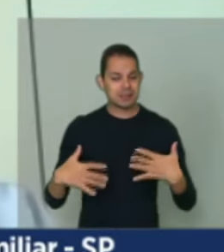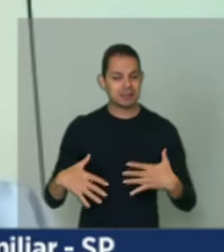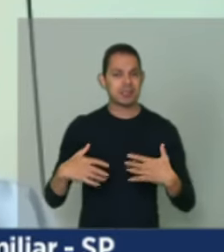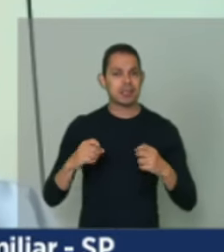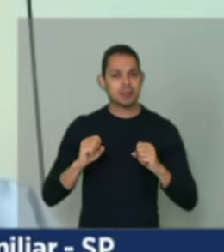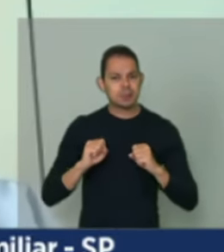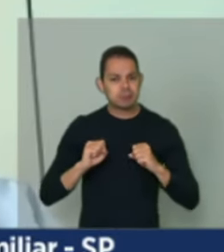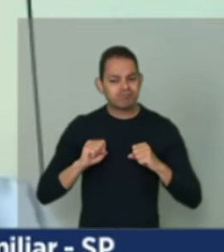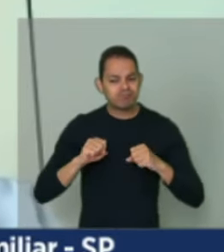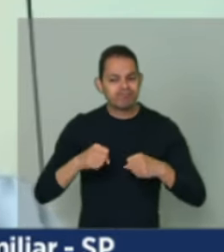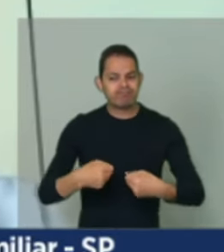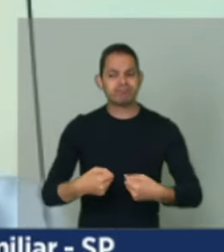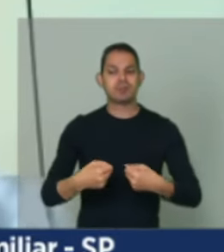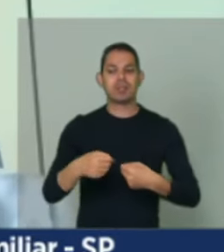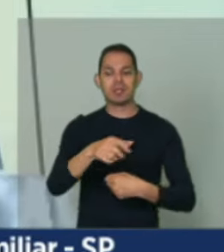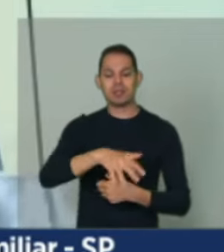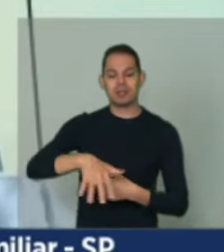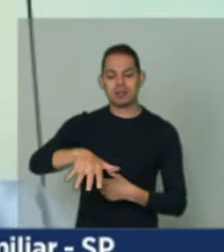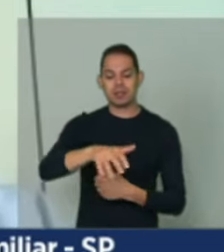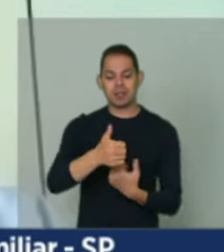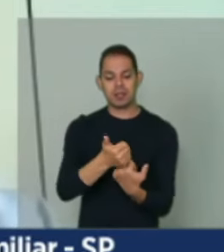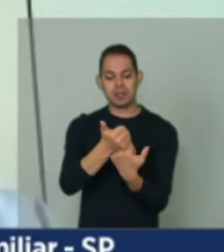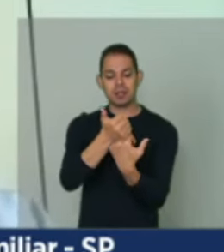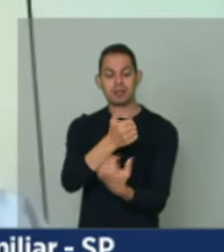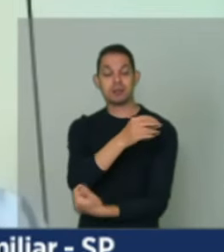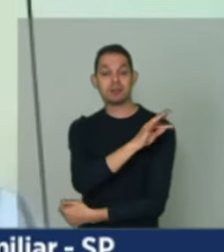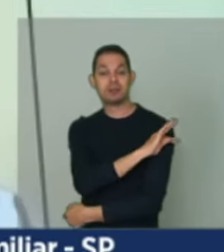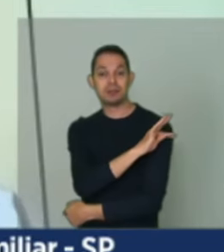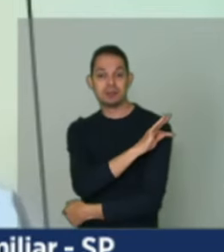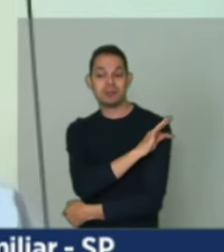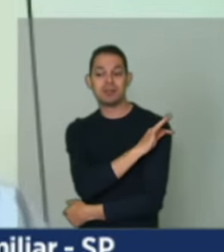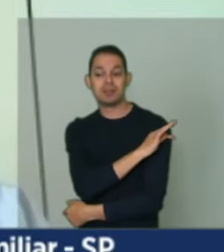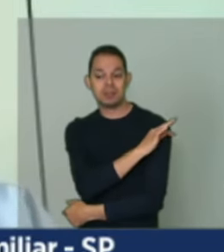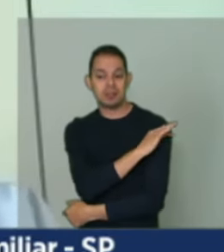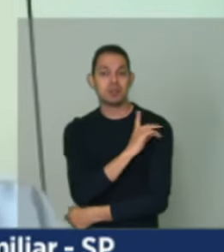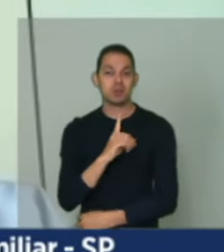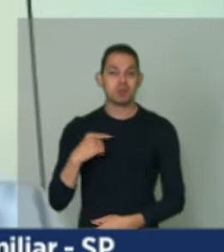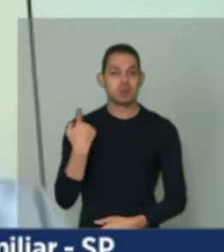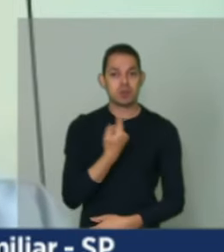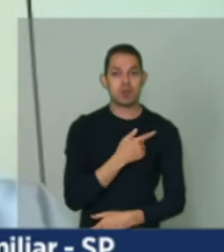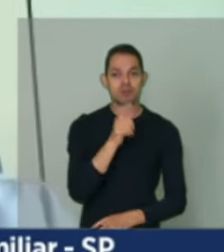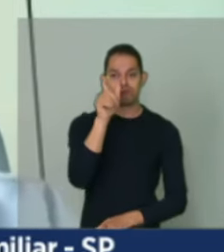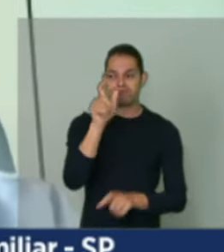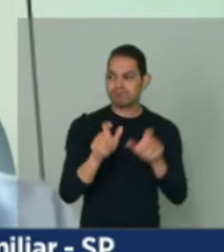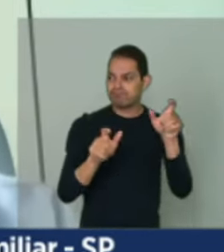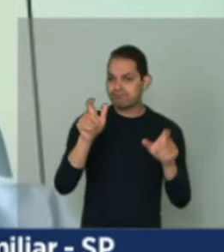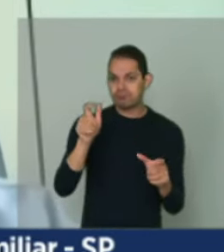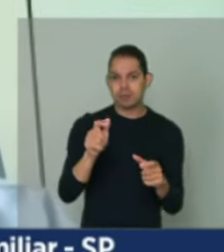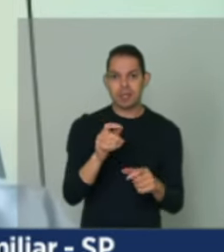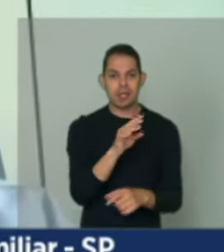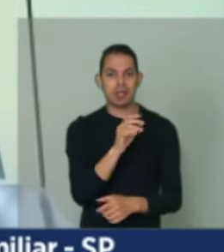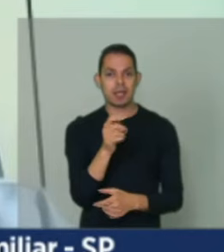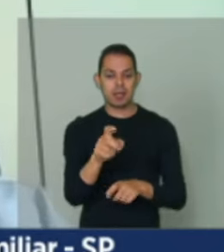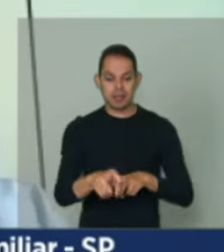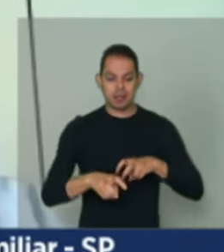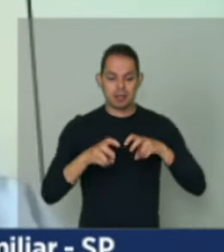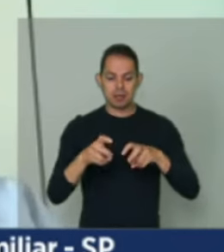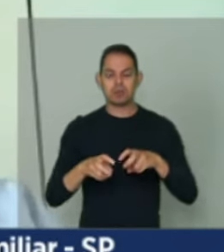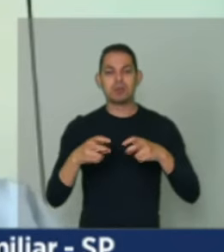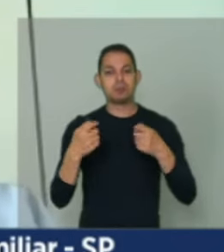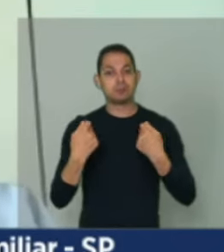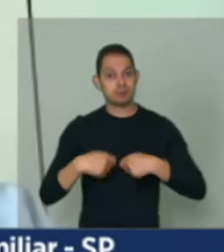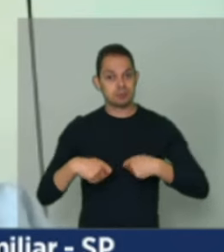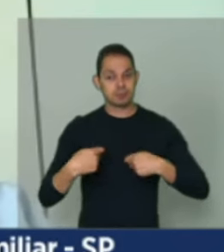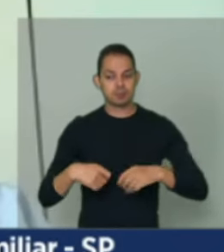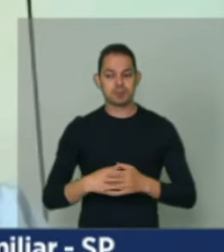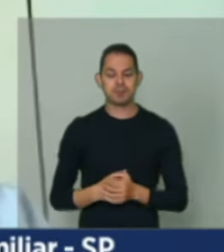dentro de uma assistência técnica que nós, agricultores, nós precisamos. Não